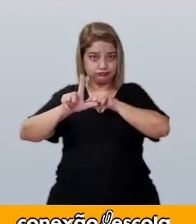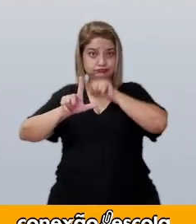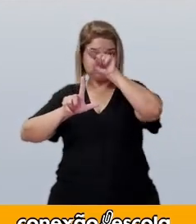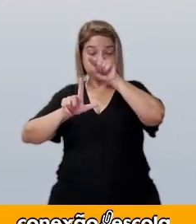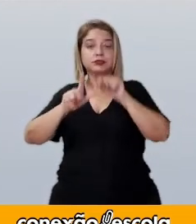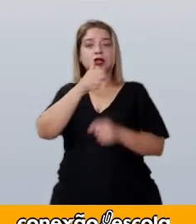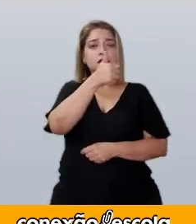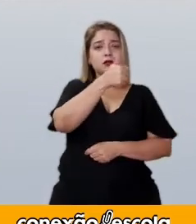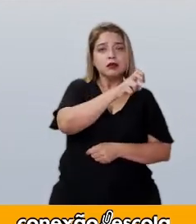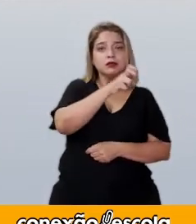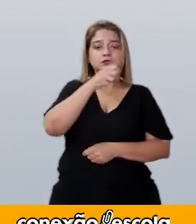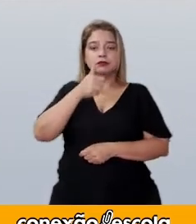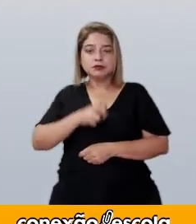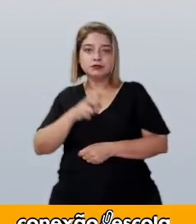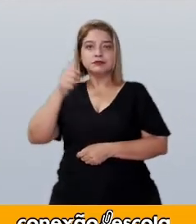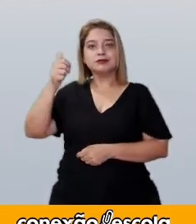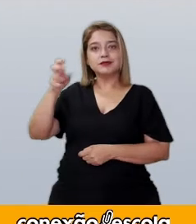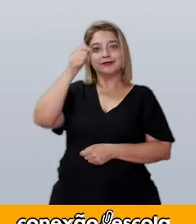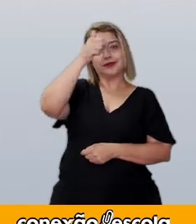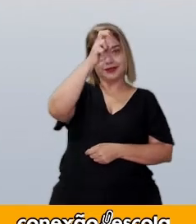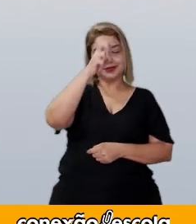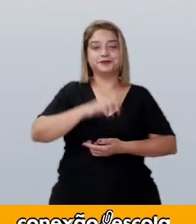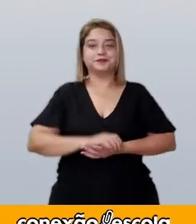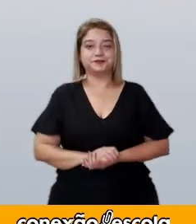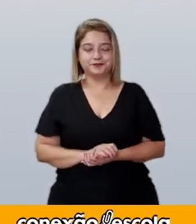15 por 15 centímetros.